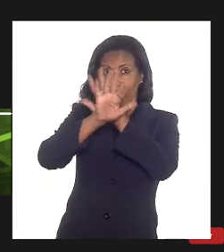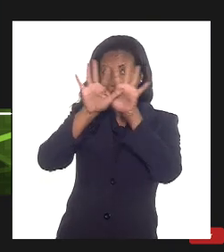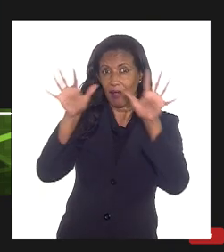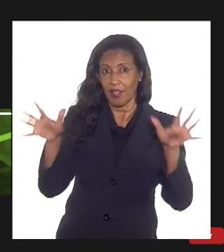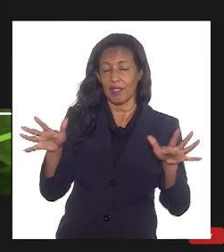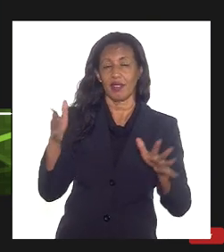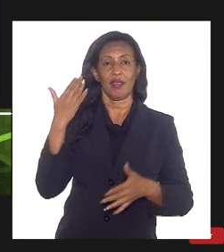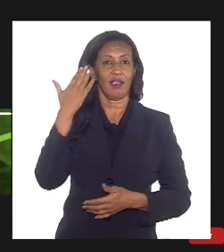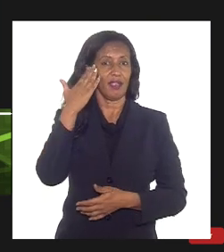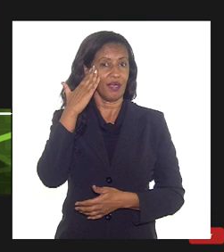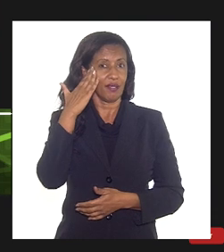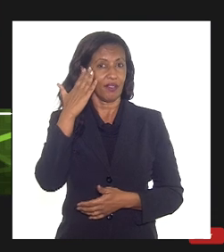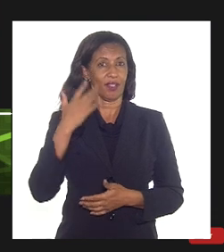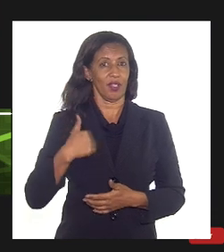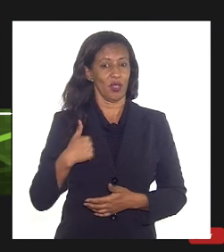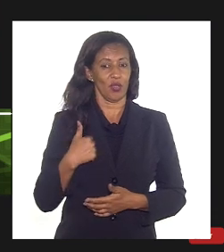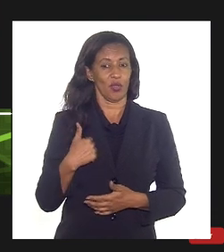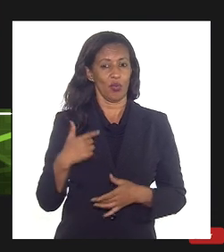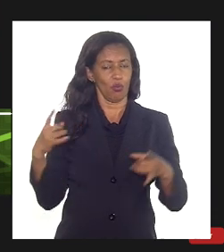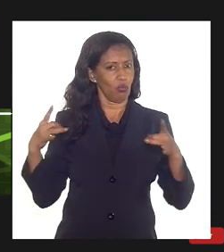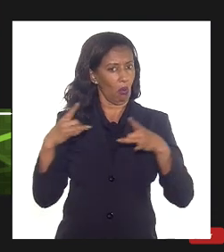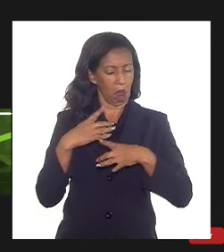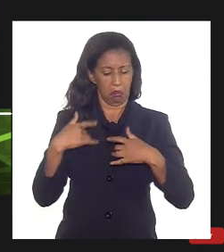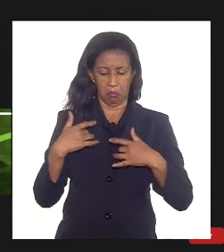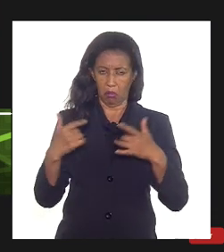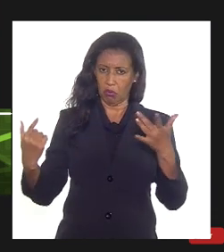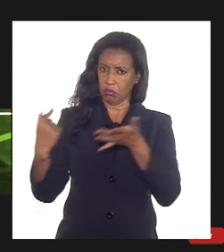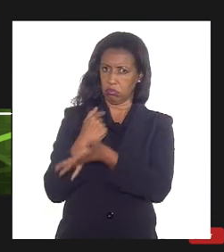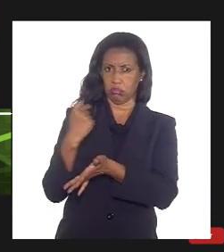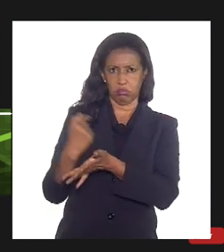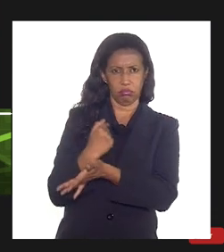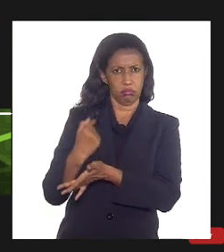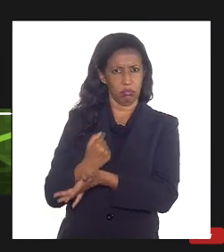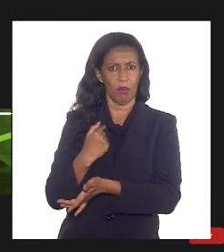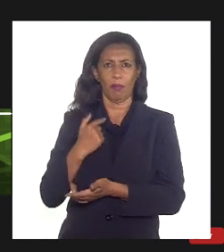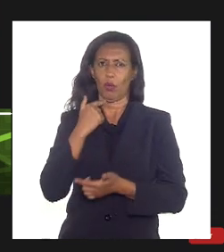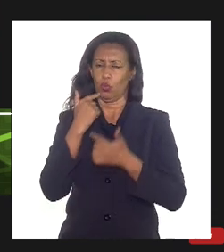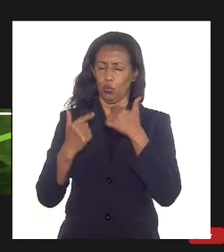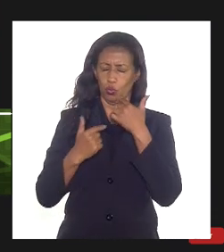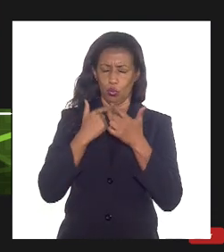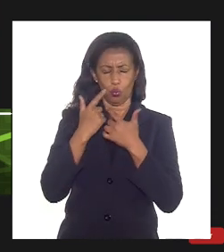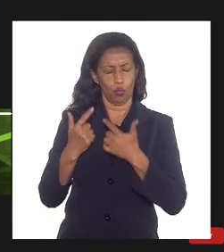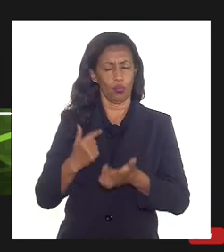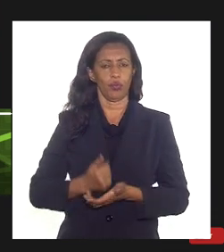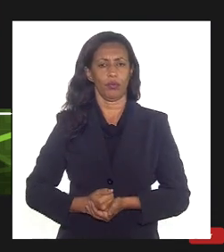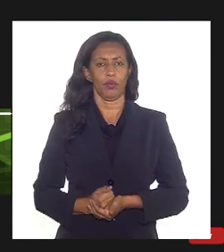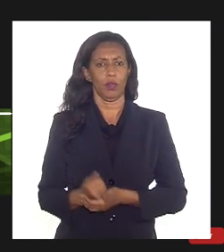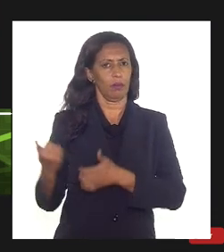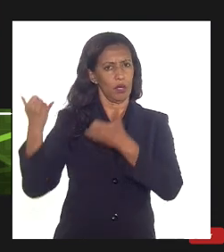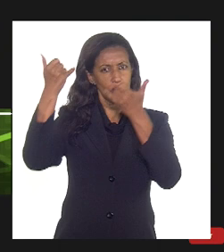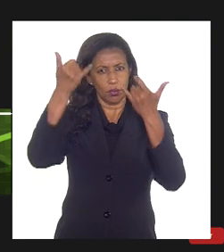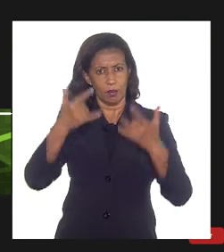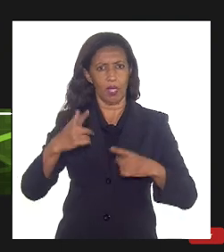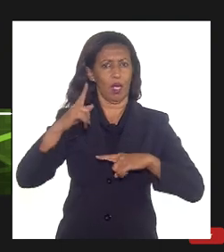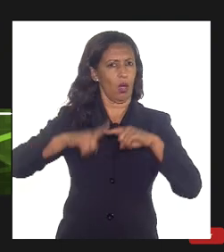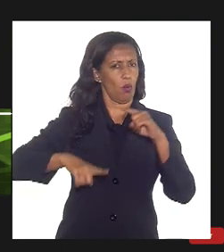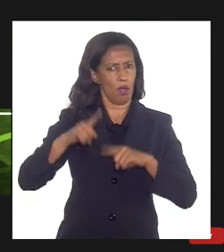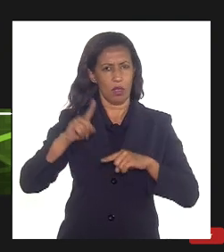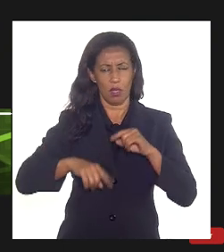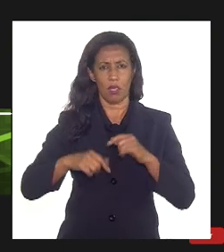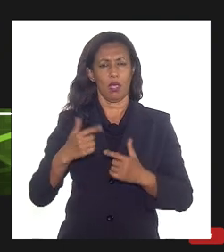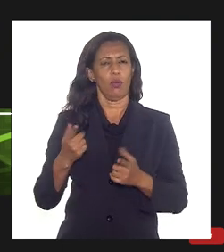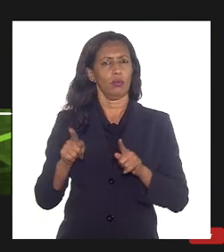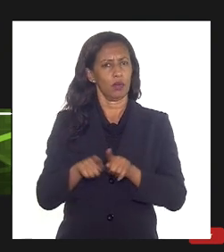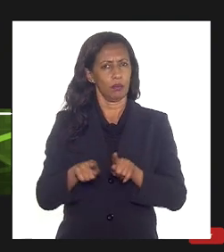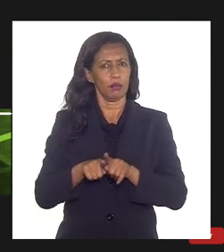enfim estou naturalmente totalmente aberto aqui para para questionamentos e para debates em relação ao material que está aqui ou algum